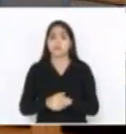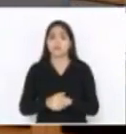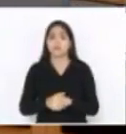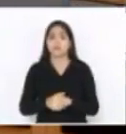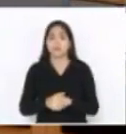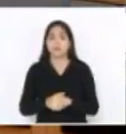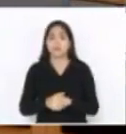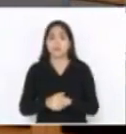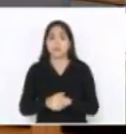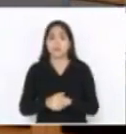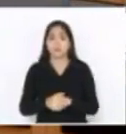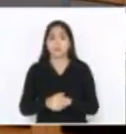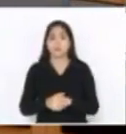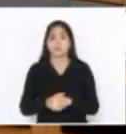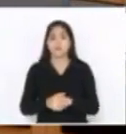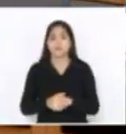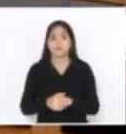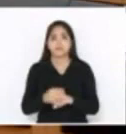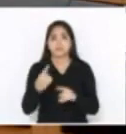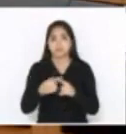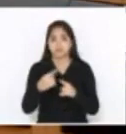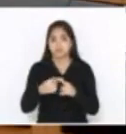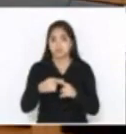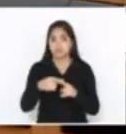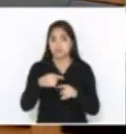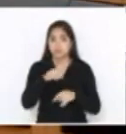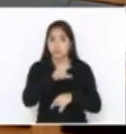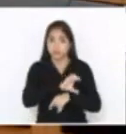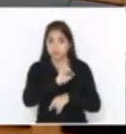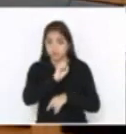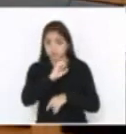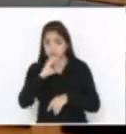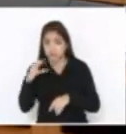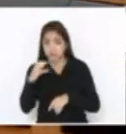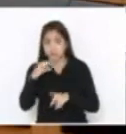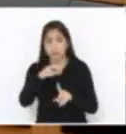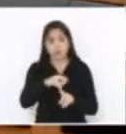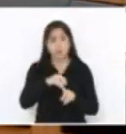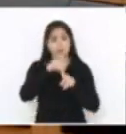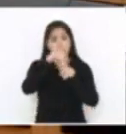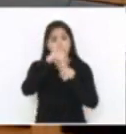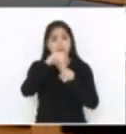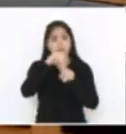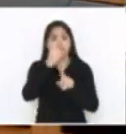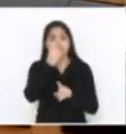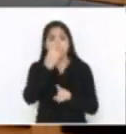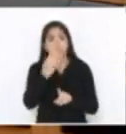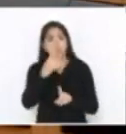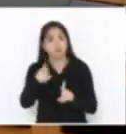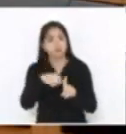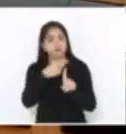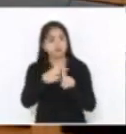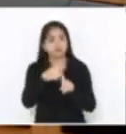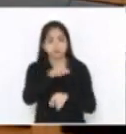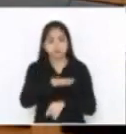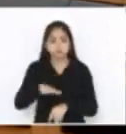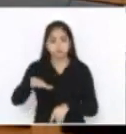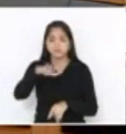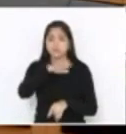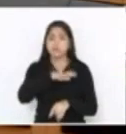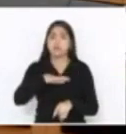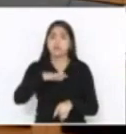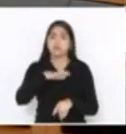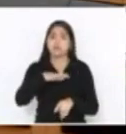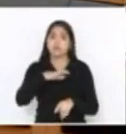de um, porque Santa Catarina que é uma referência positiva em tantas áreas, que é um Estado